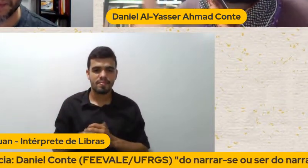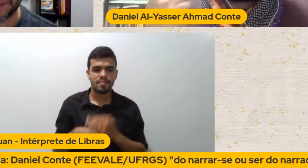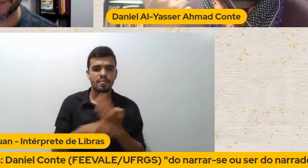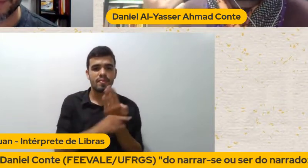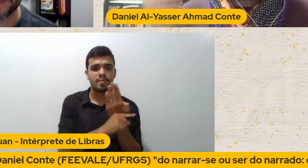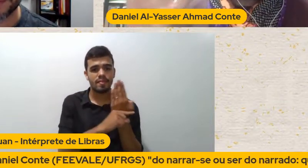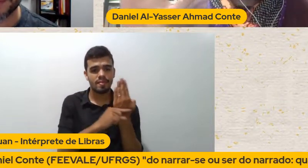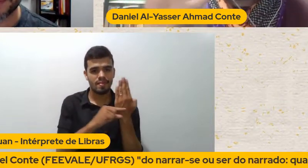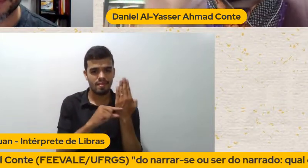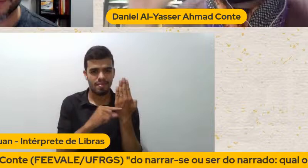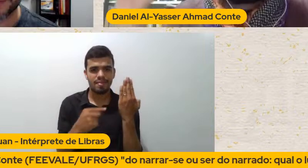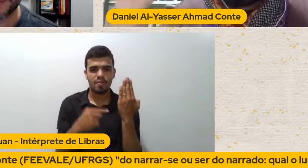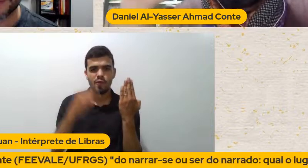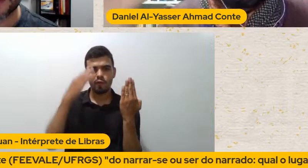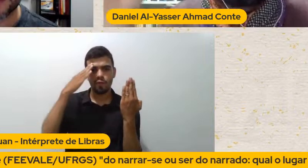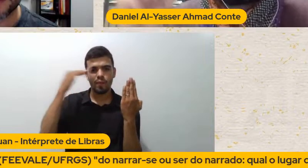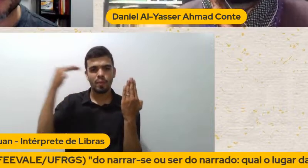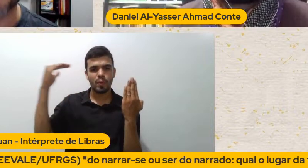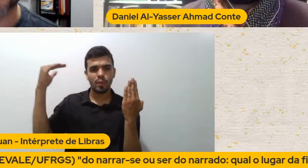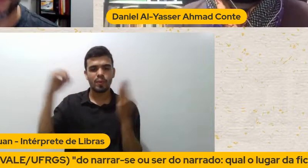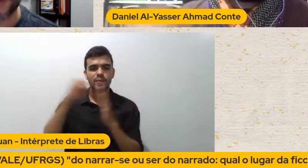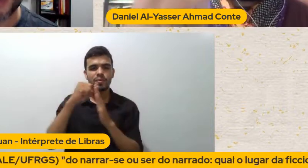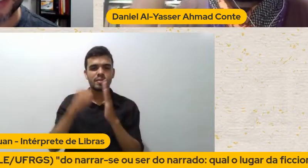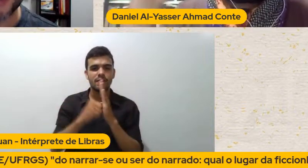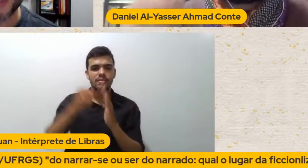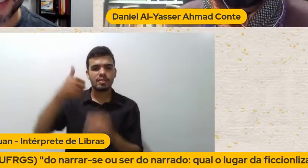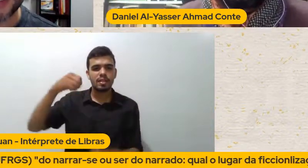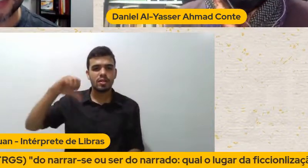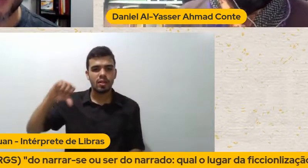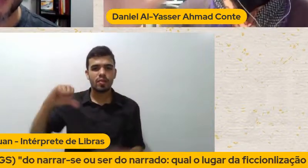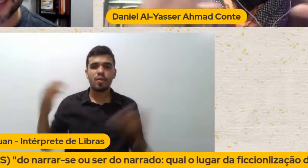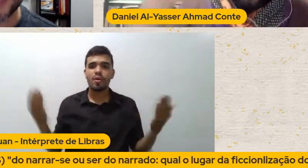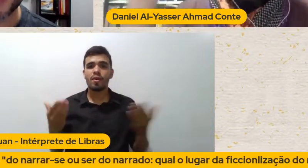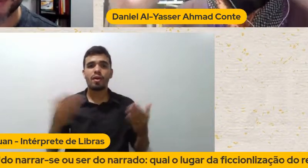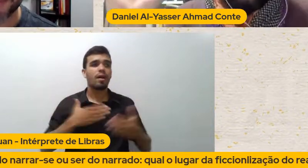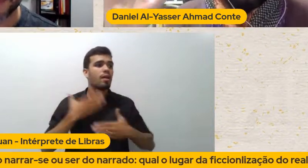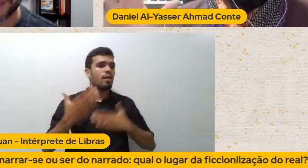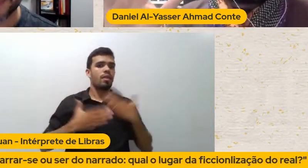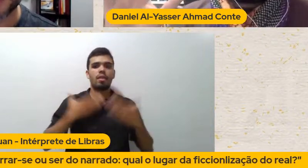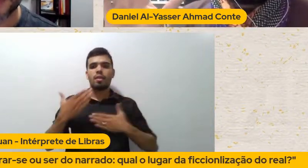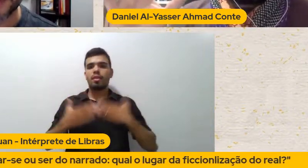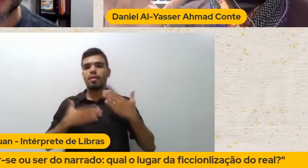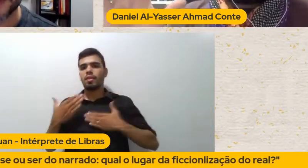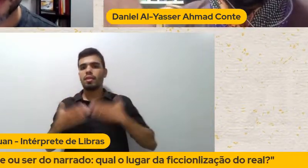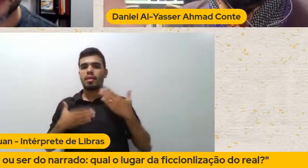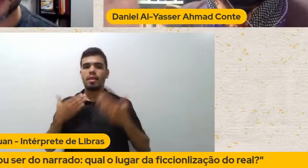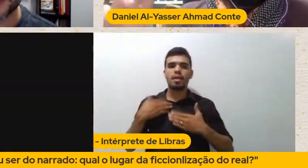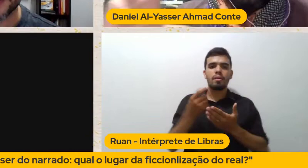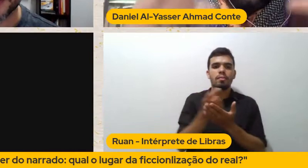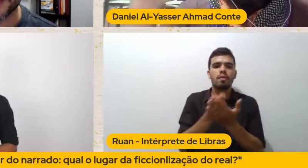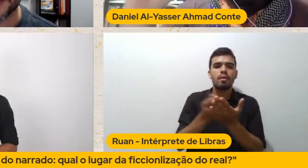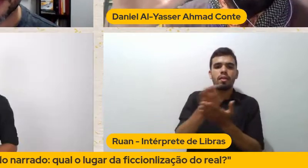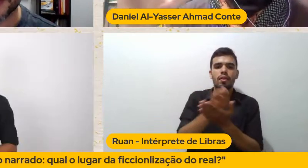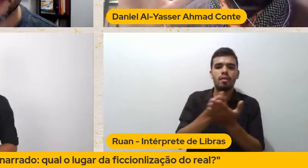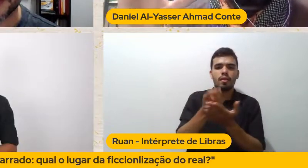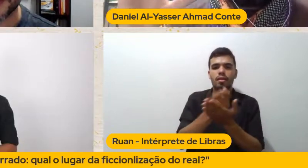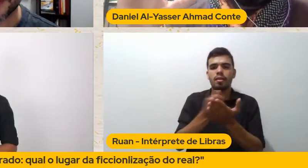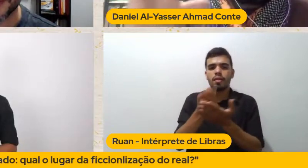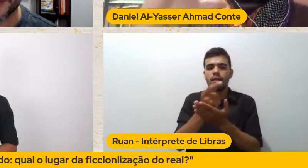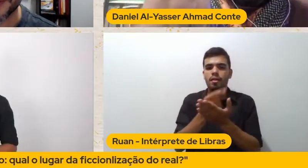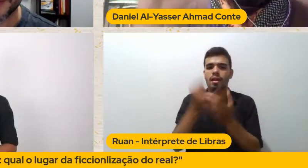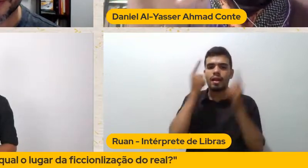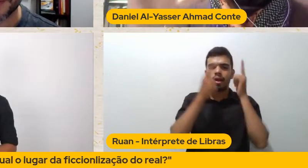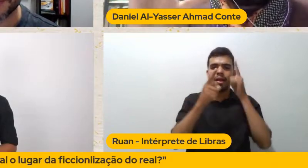E a gente Hoje está apavorado Com fake news Que ganha eleição Bom Fake news Ganha eleição Só que fake news